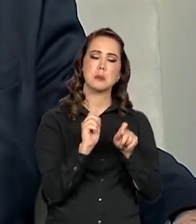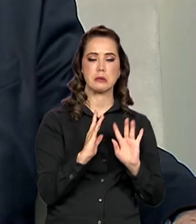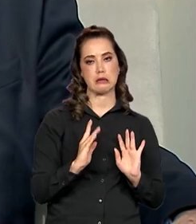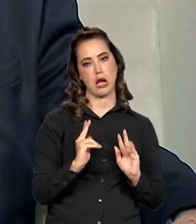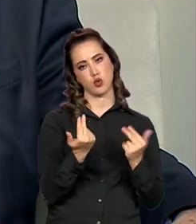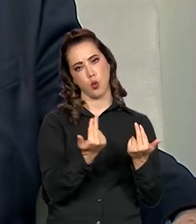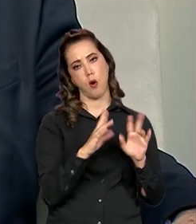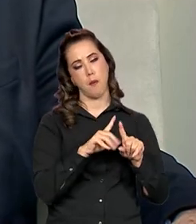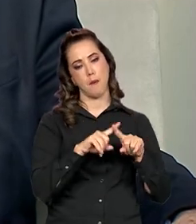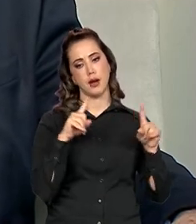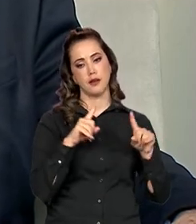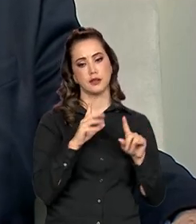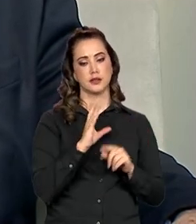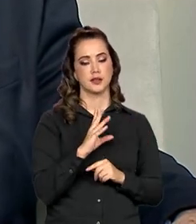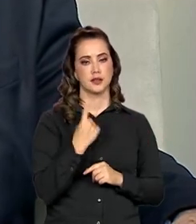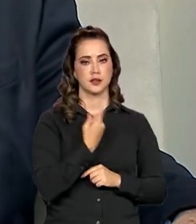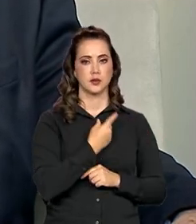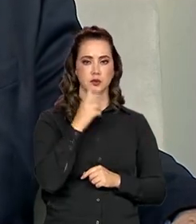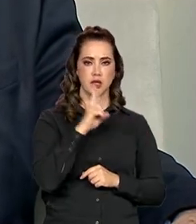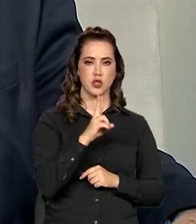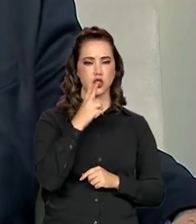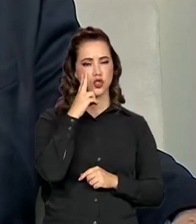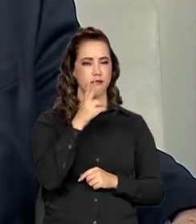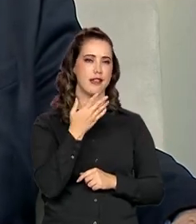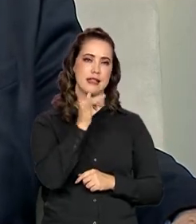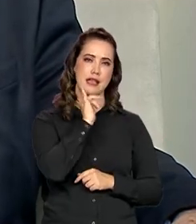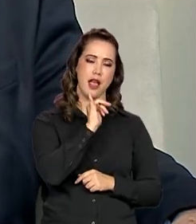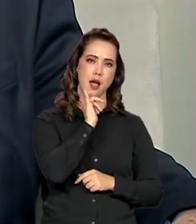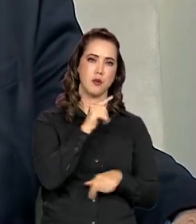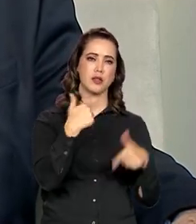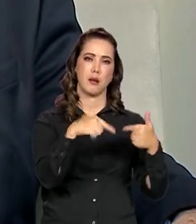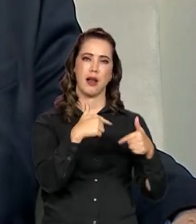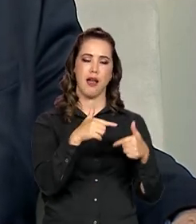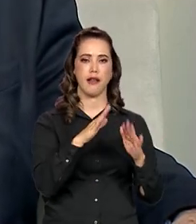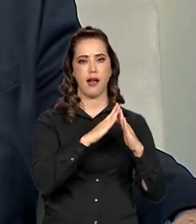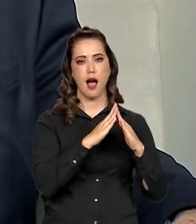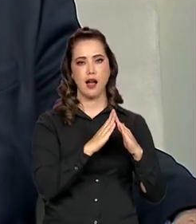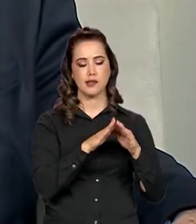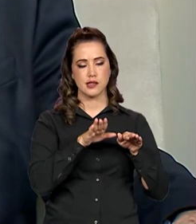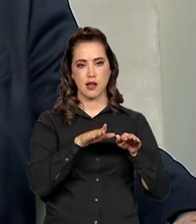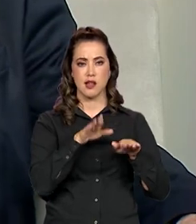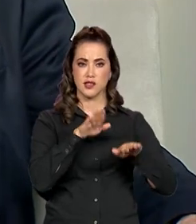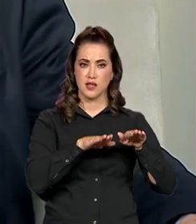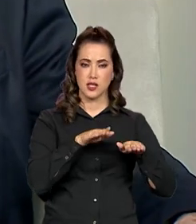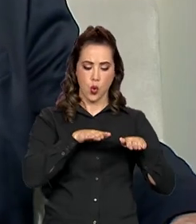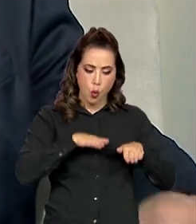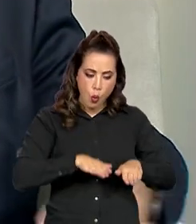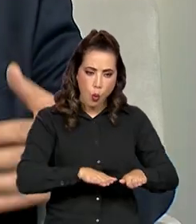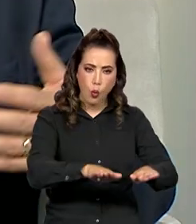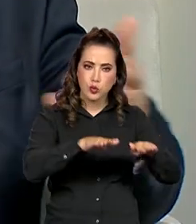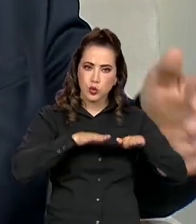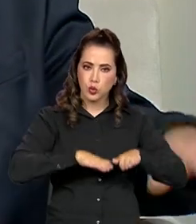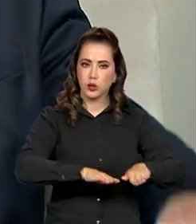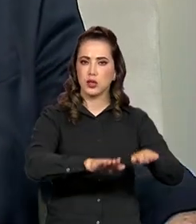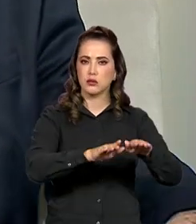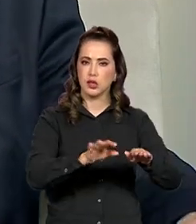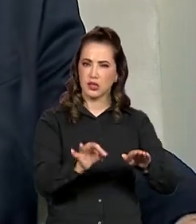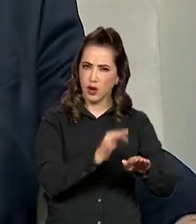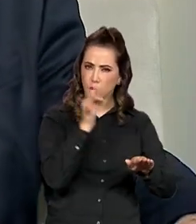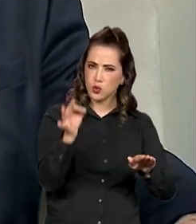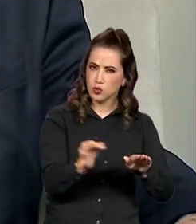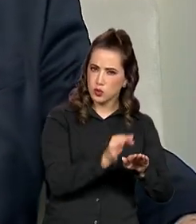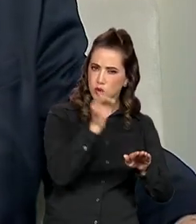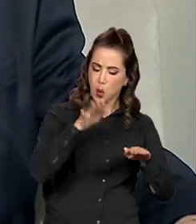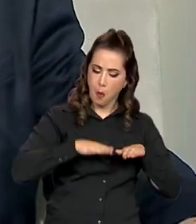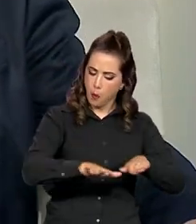costureiras, que trabalhavam em casa, tinha a sua máquina e aí produzia para